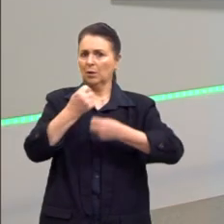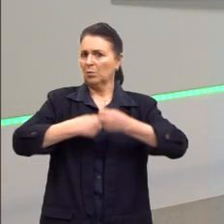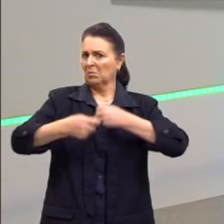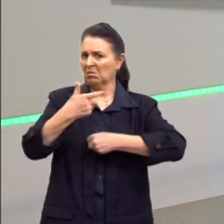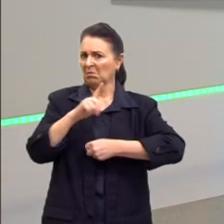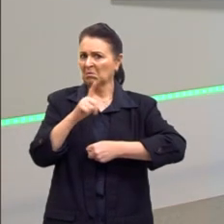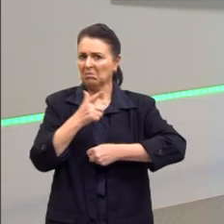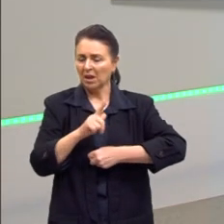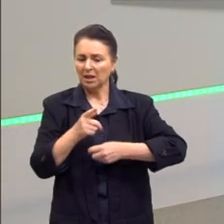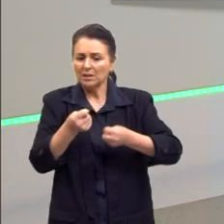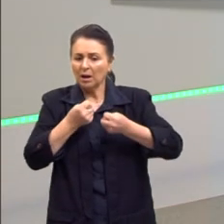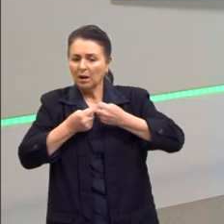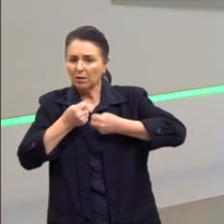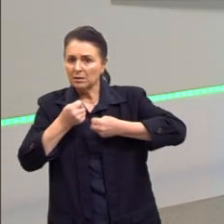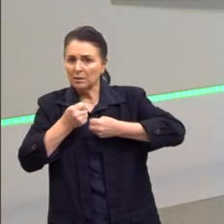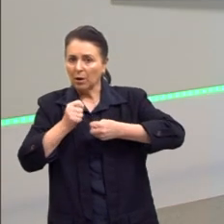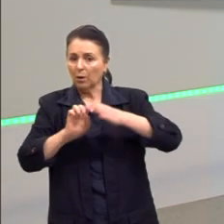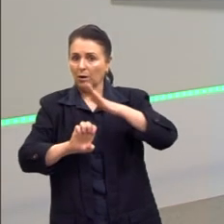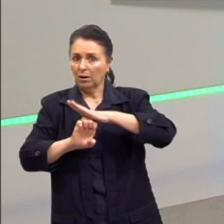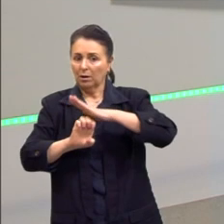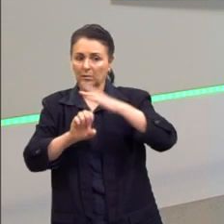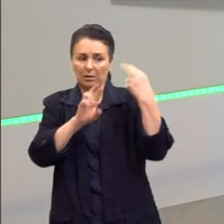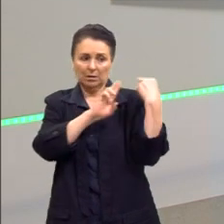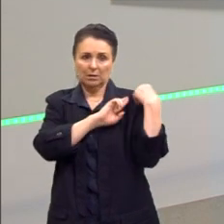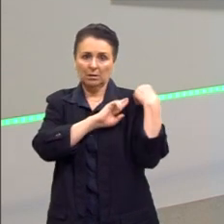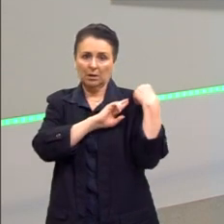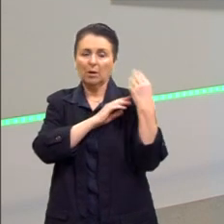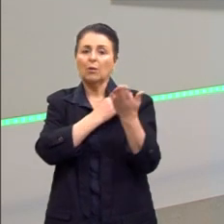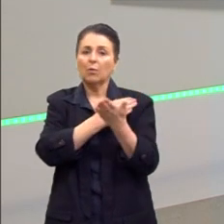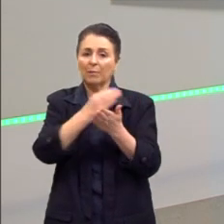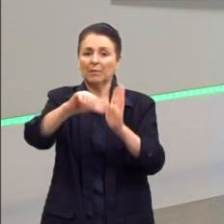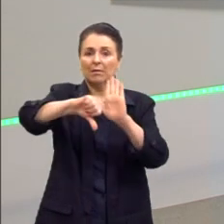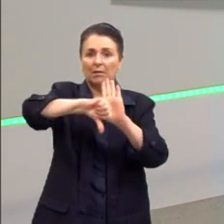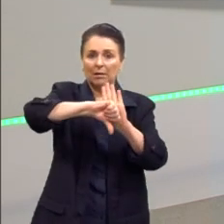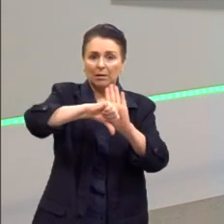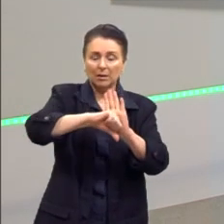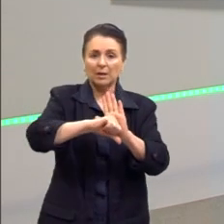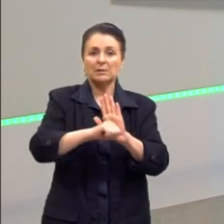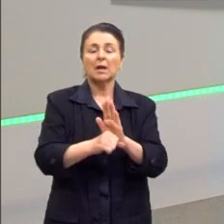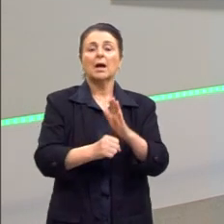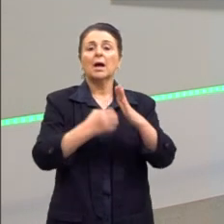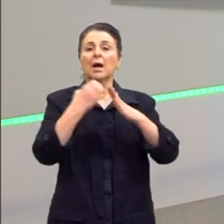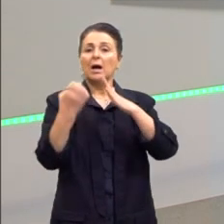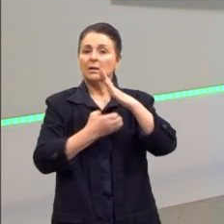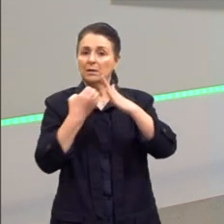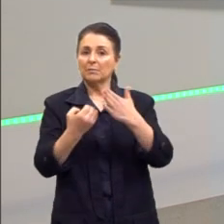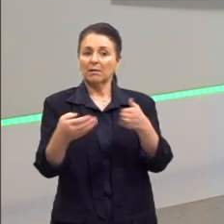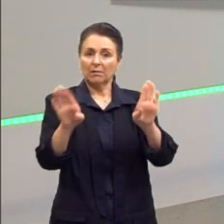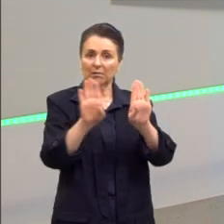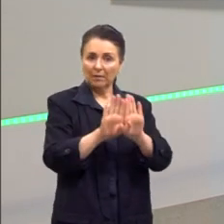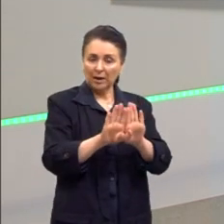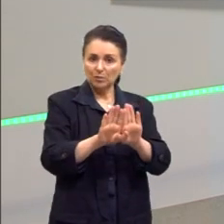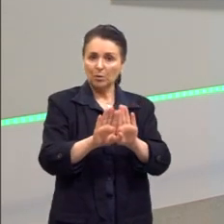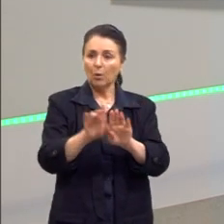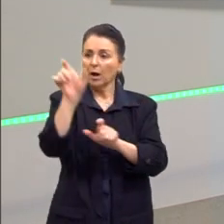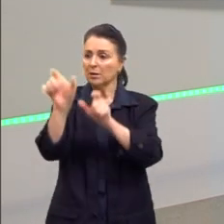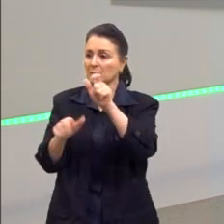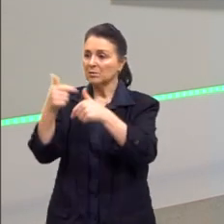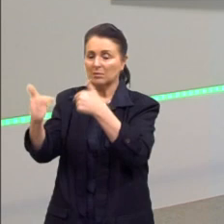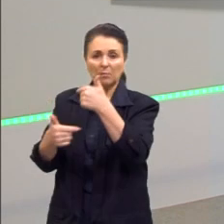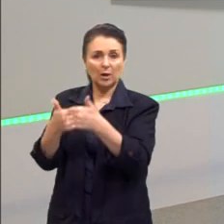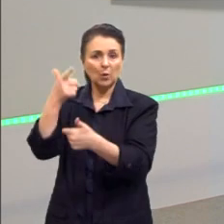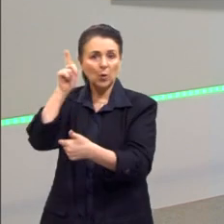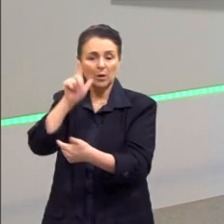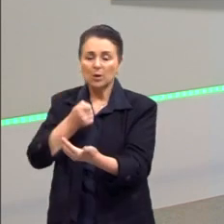regulação, acontecem essas crises, as empresas quebram, os trabalhadores ficam sem poder de compra e não conseguem nem comprar